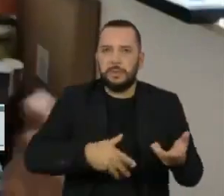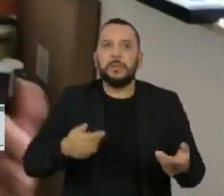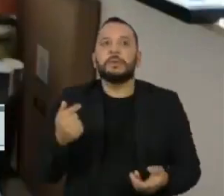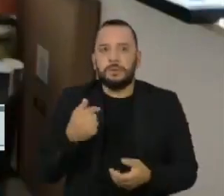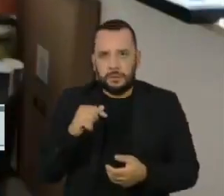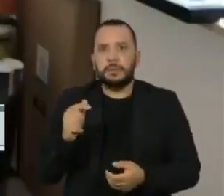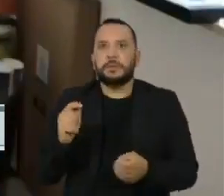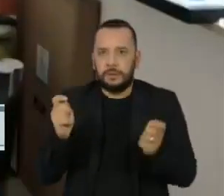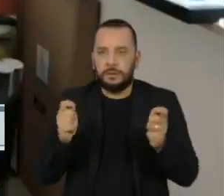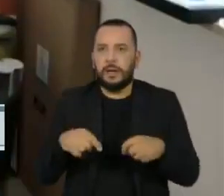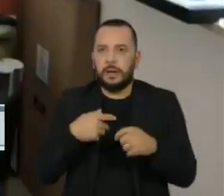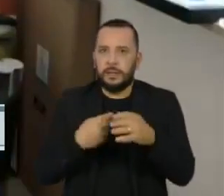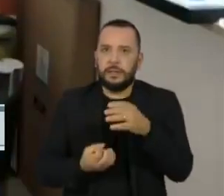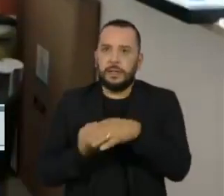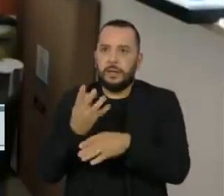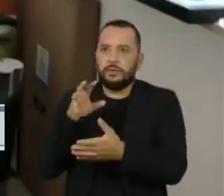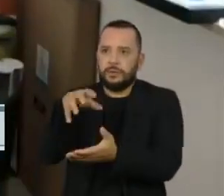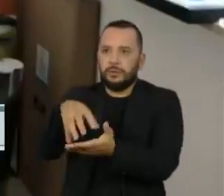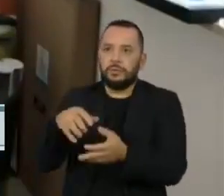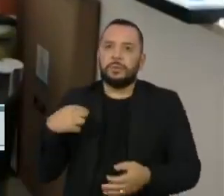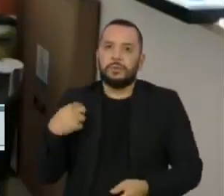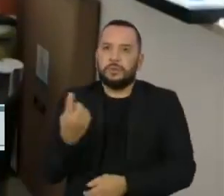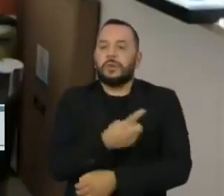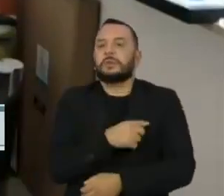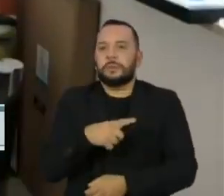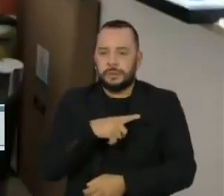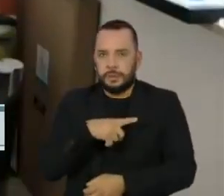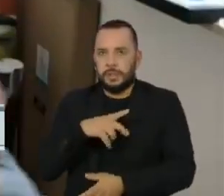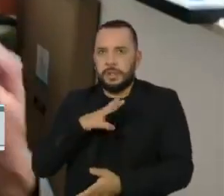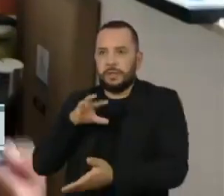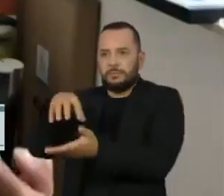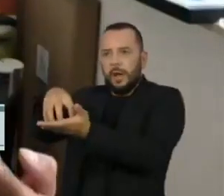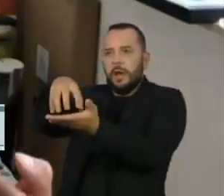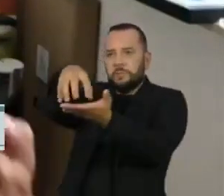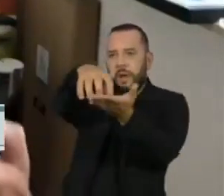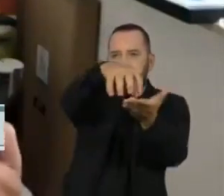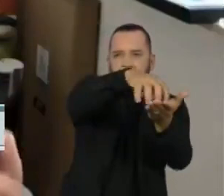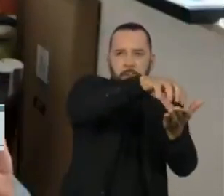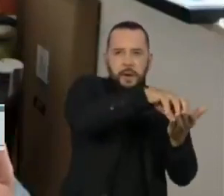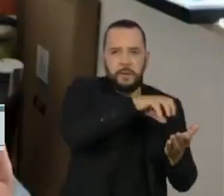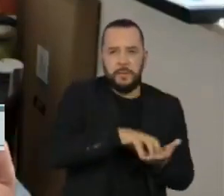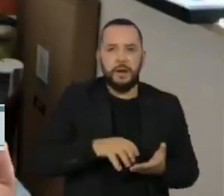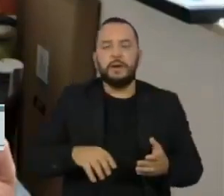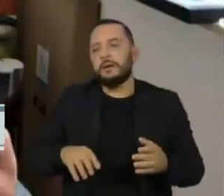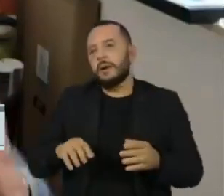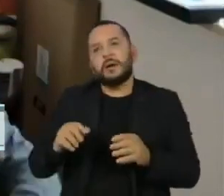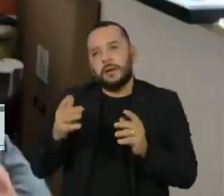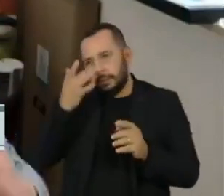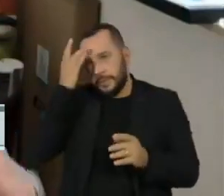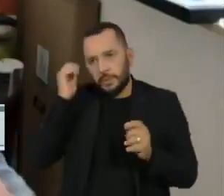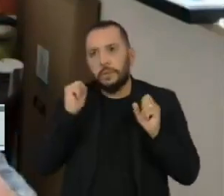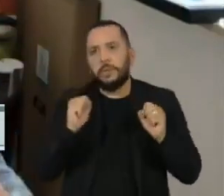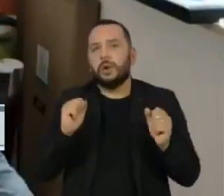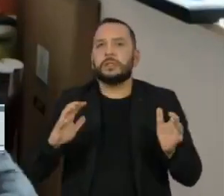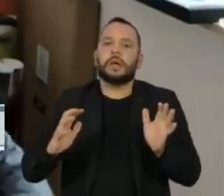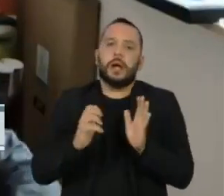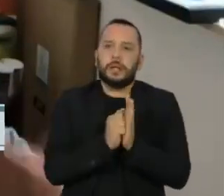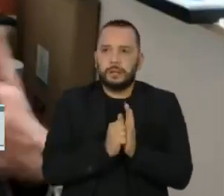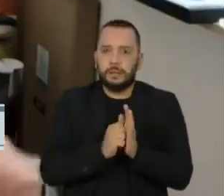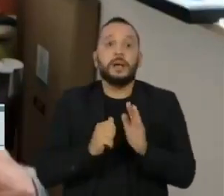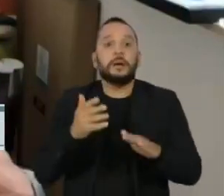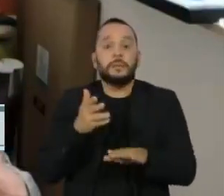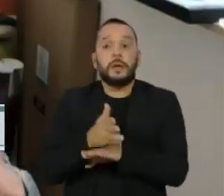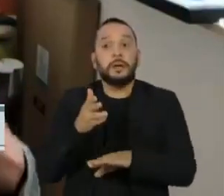instituto, também, como eu te falei, nós vamos ter células e as pessoas vão poder se cadastrar, tanto para poderem